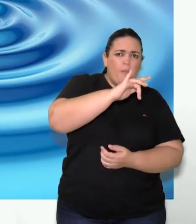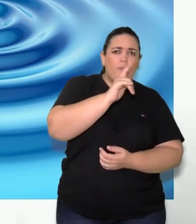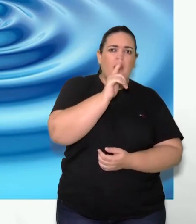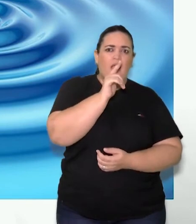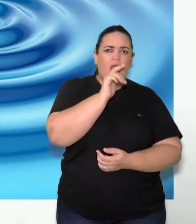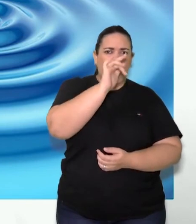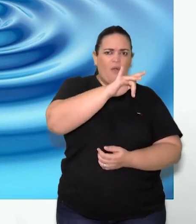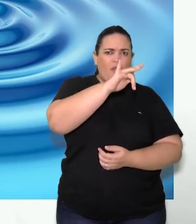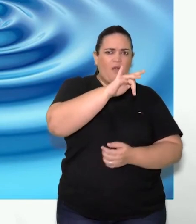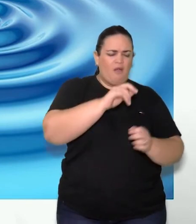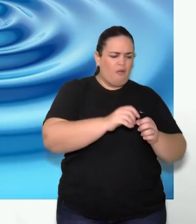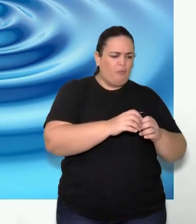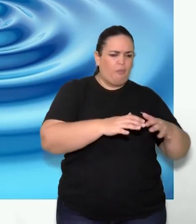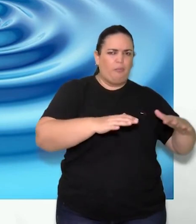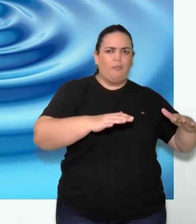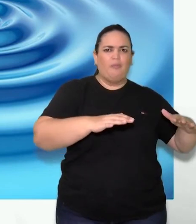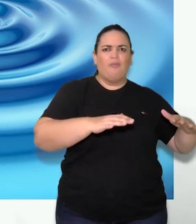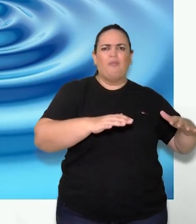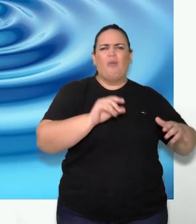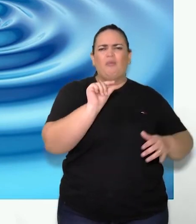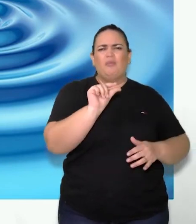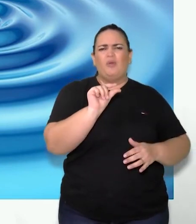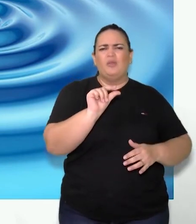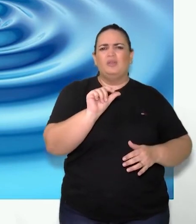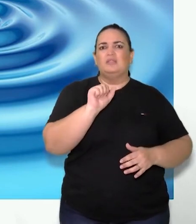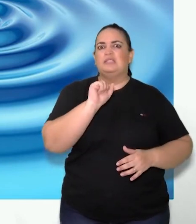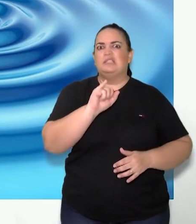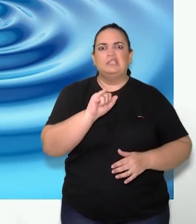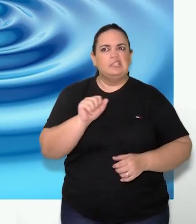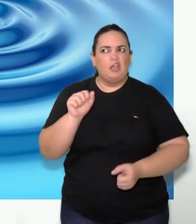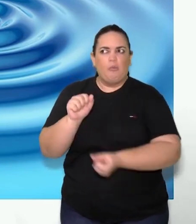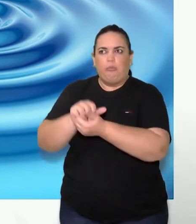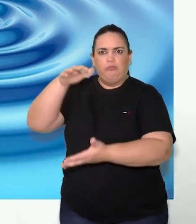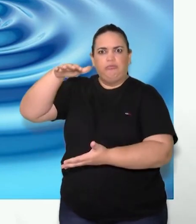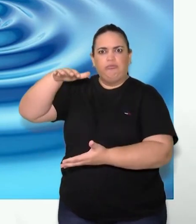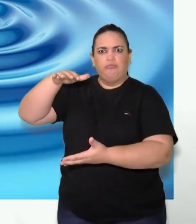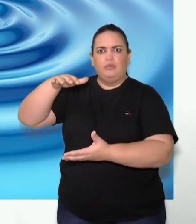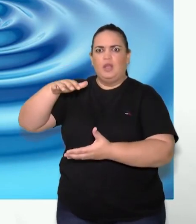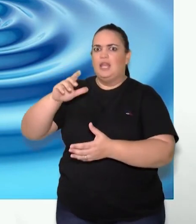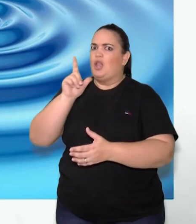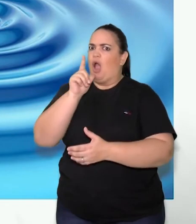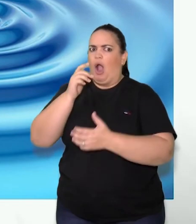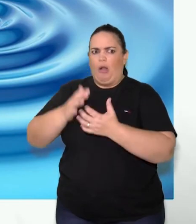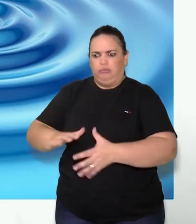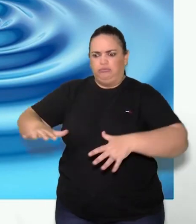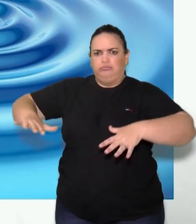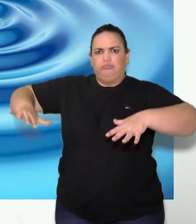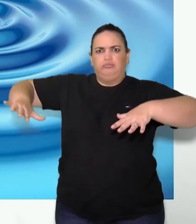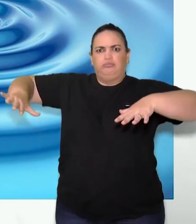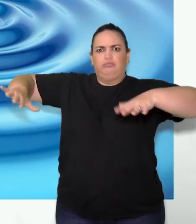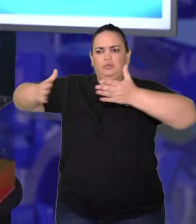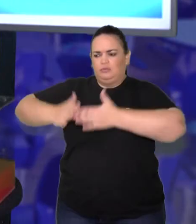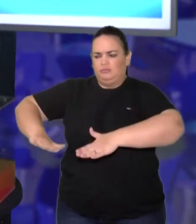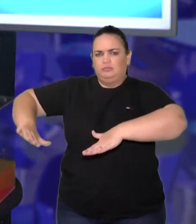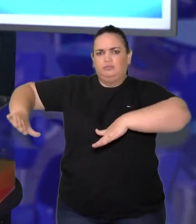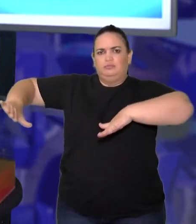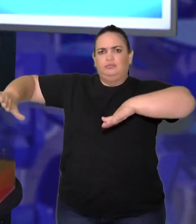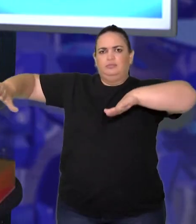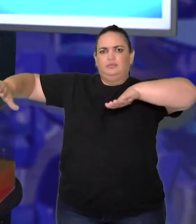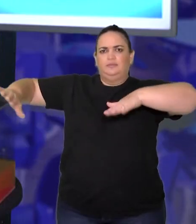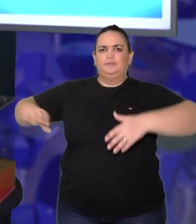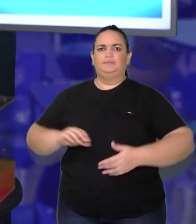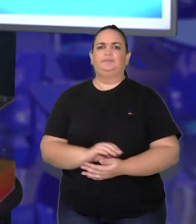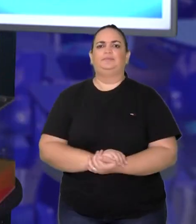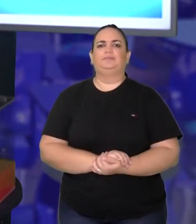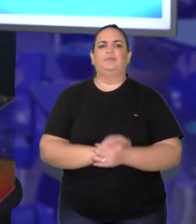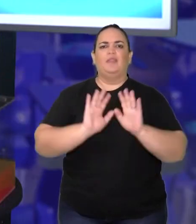é mínimo e, dependendo se a massa for um pouco maior, o deslocamento será um pouquinho a mais. Então, vamos